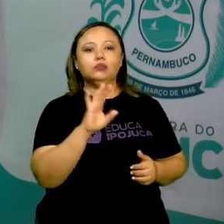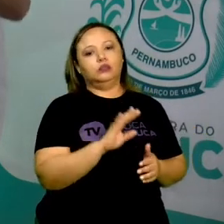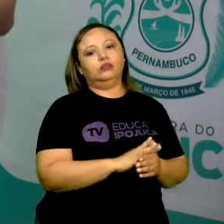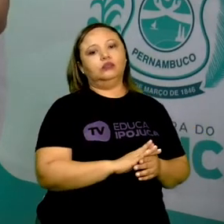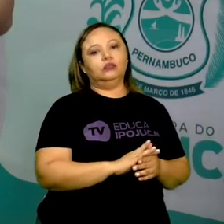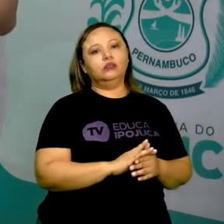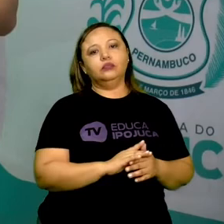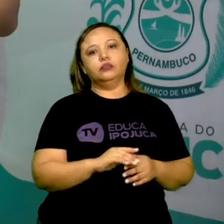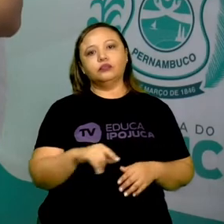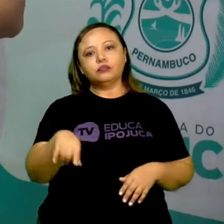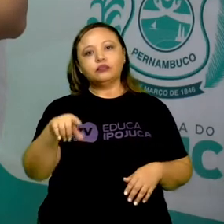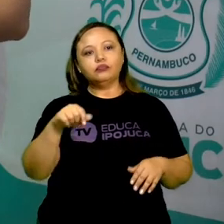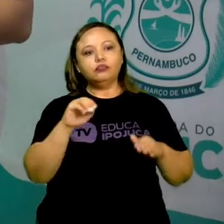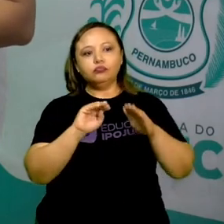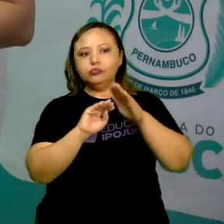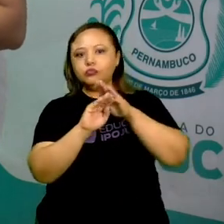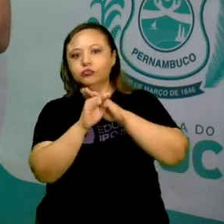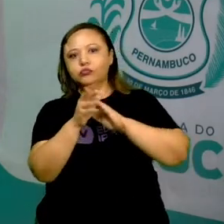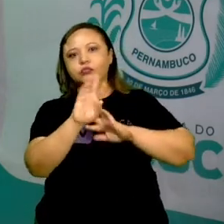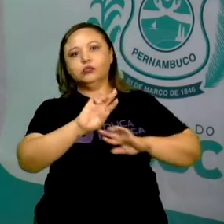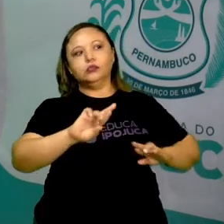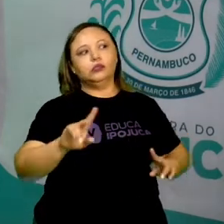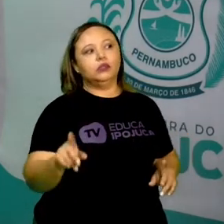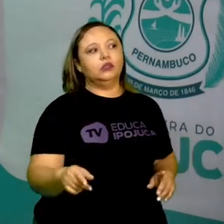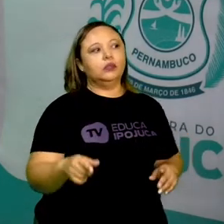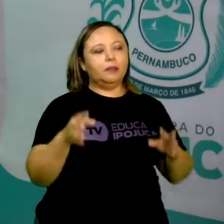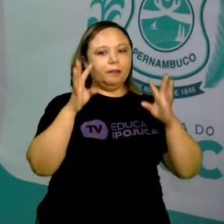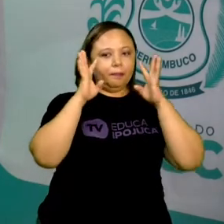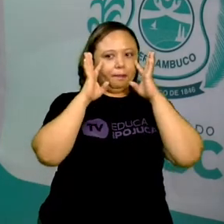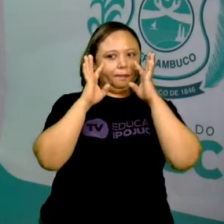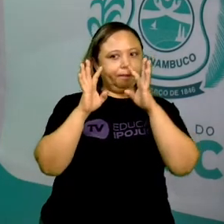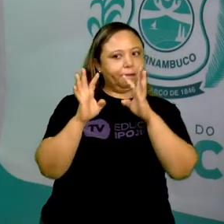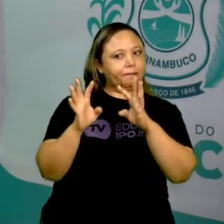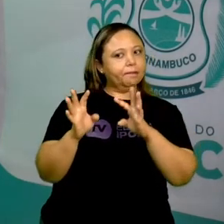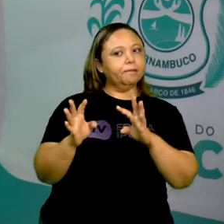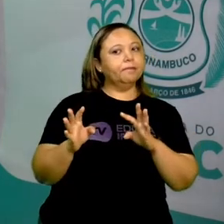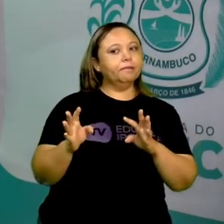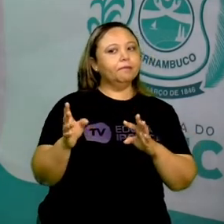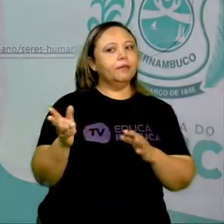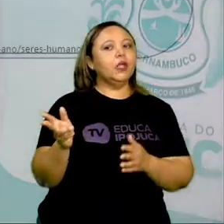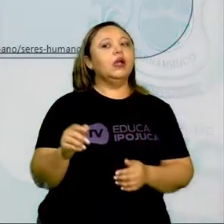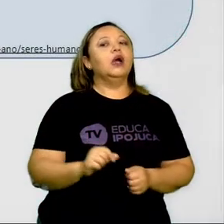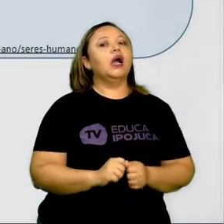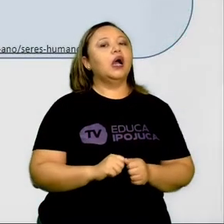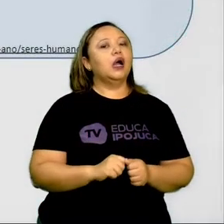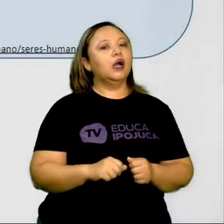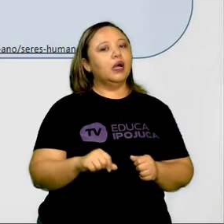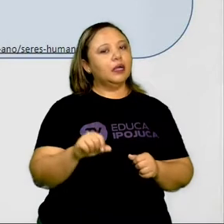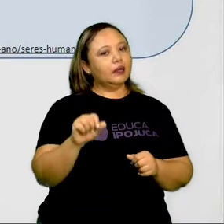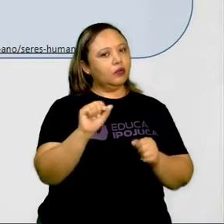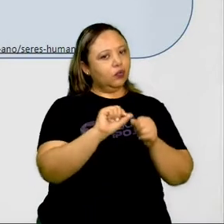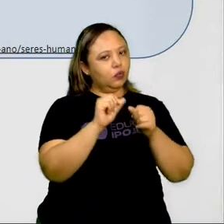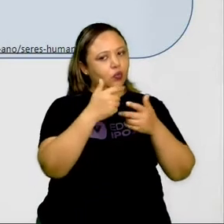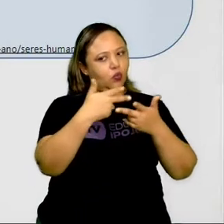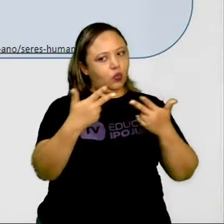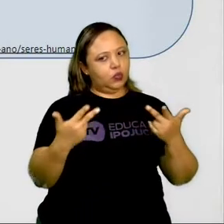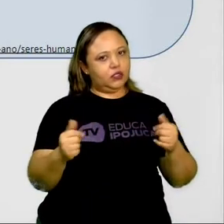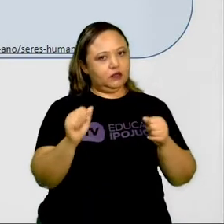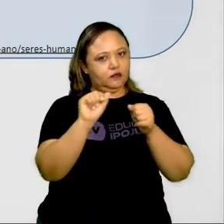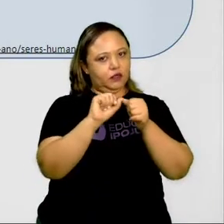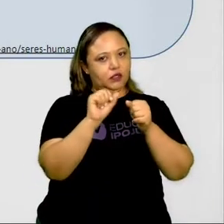avançamos de idade. Perceba aqui, ó, diversas atividades sendo feitas pela criança, né?